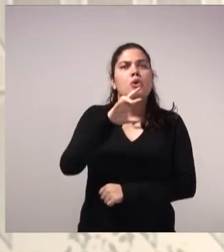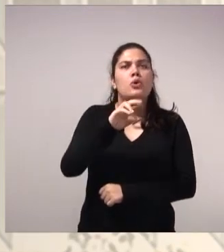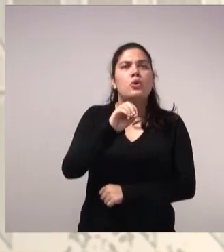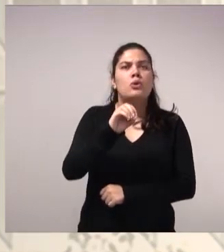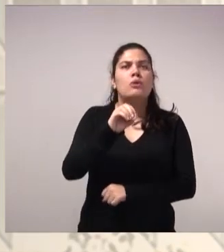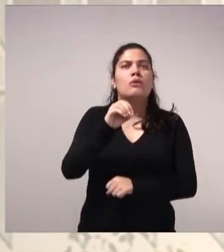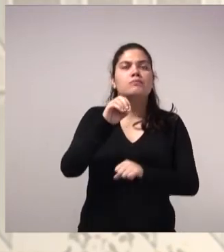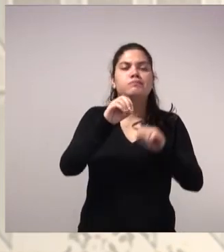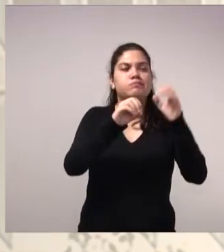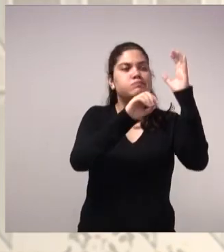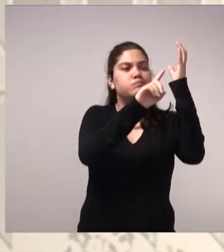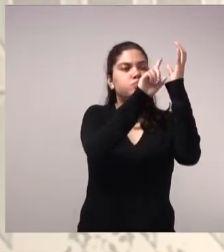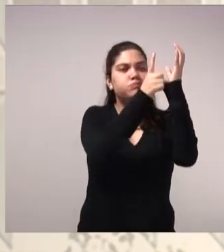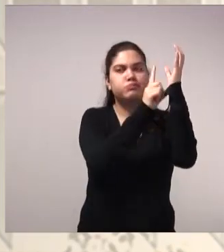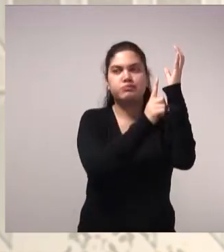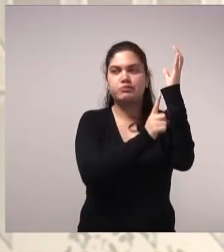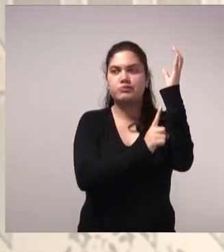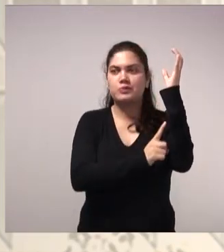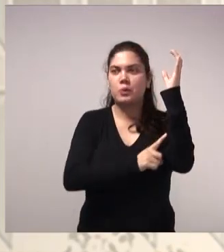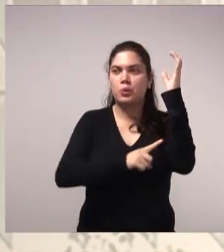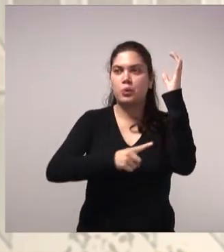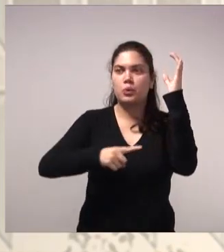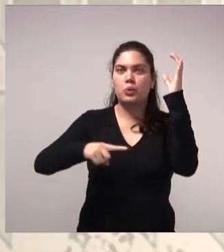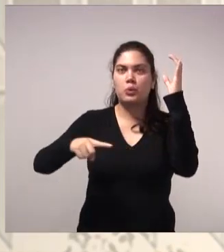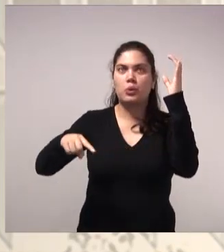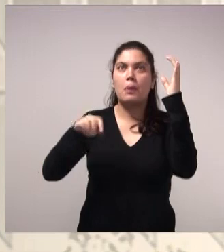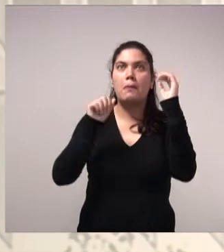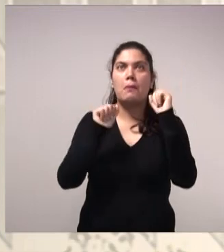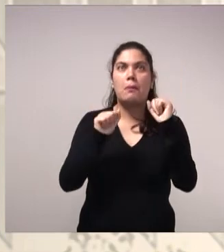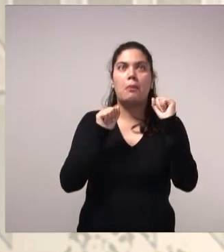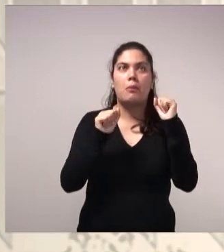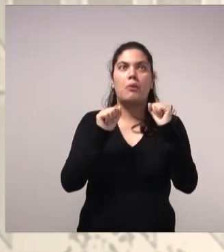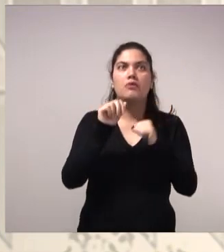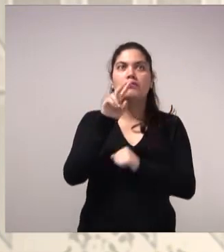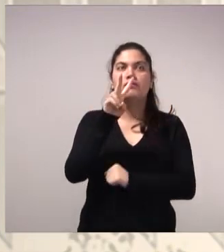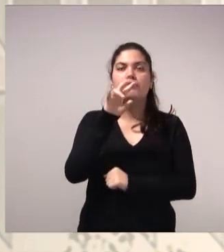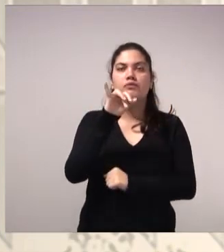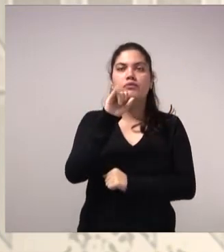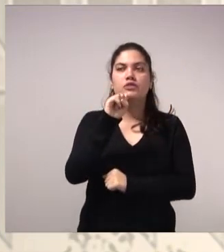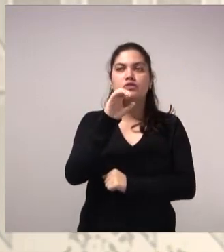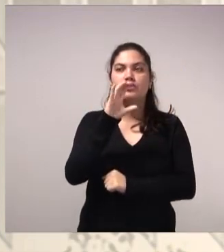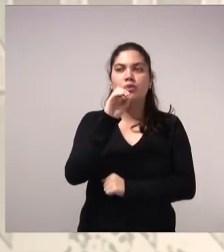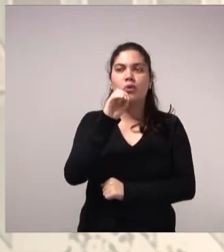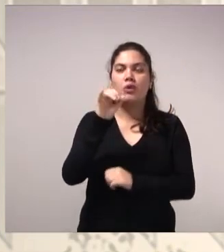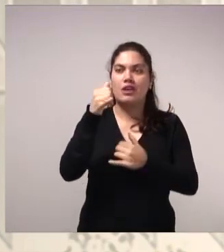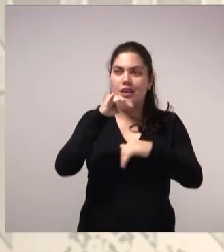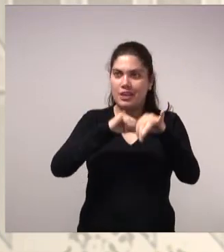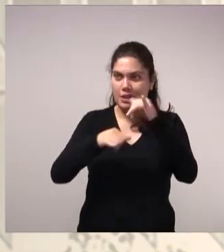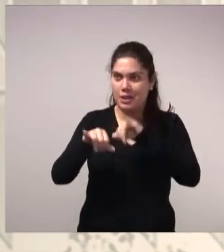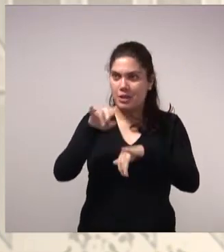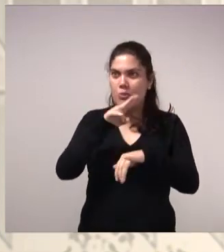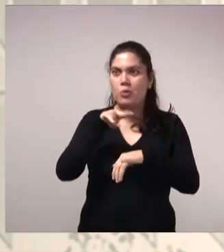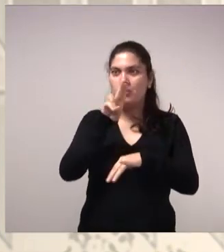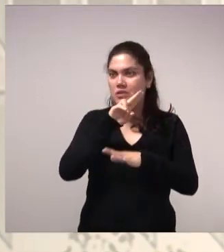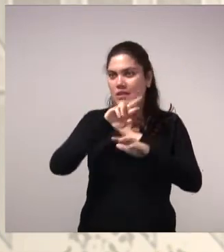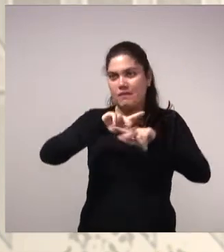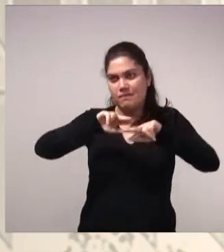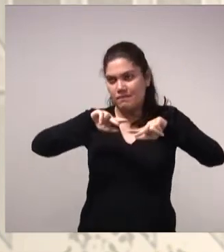Esse tratamento, ele pode ser fisico-químico, que vem funcionando muito bem, com sulfato de alumínio e cloração,